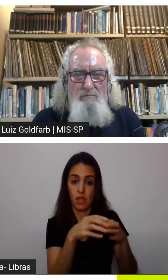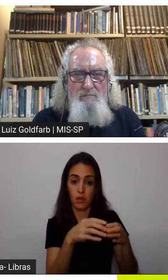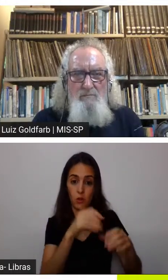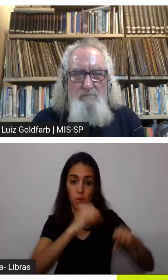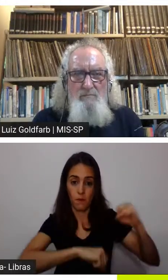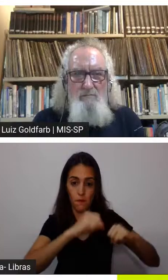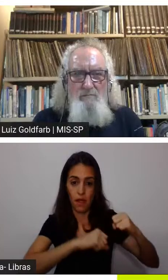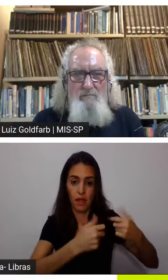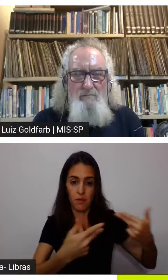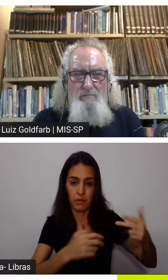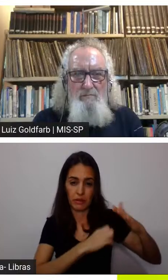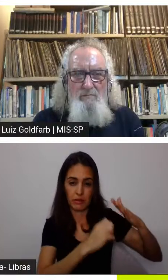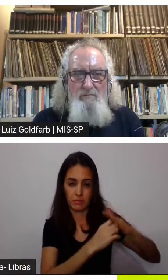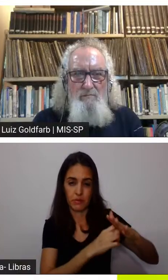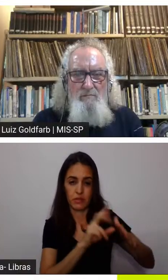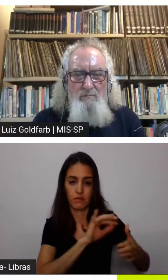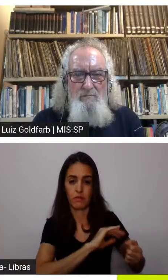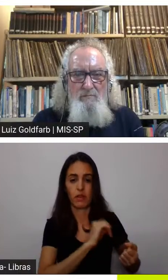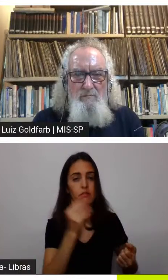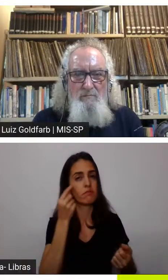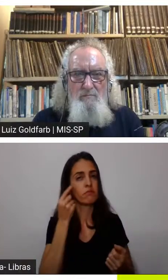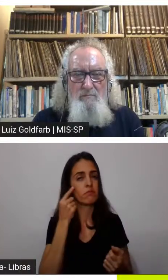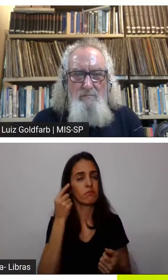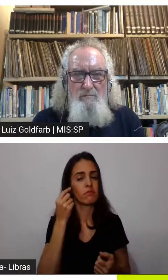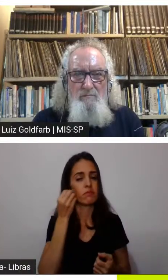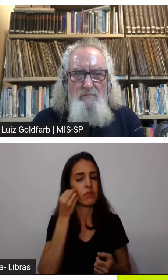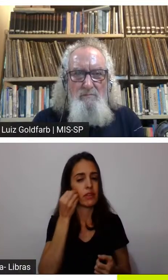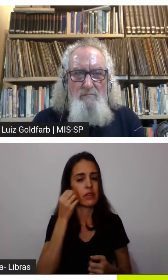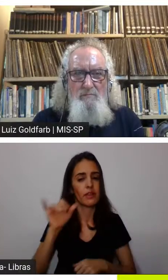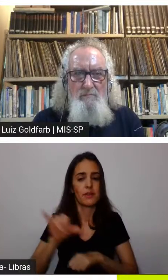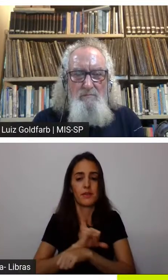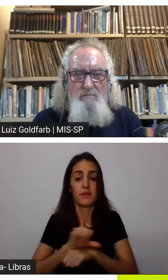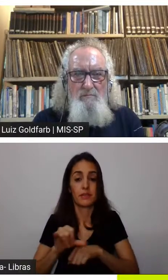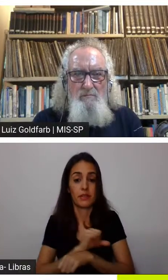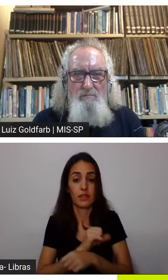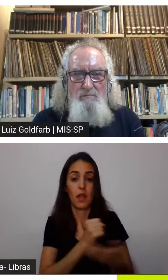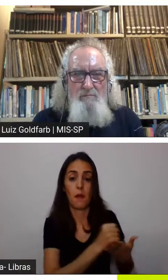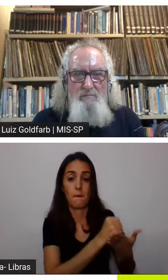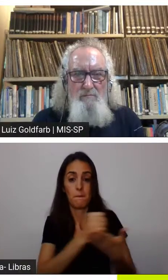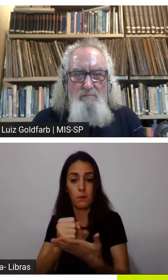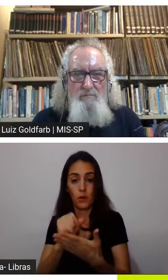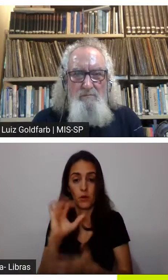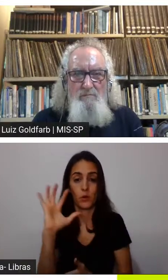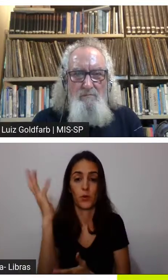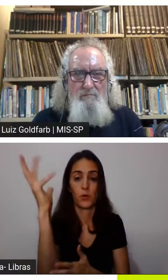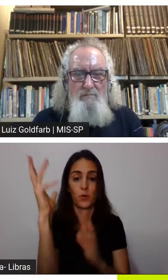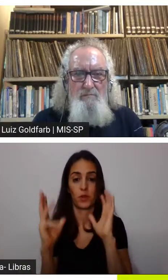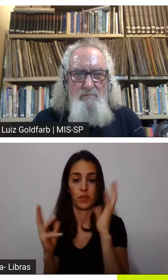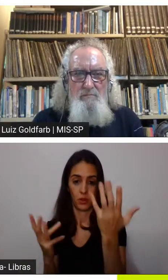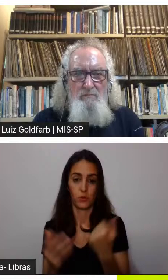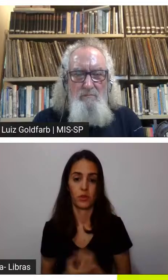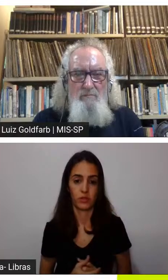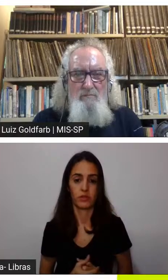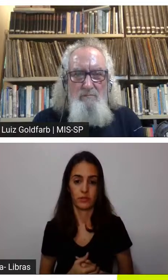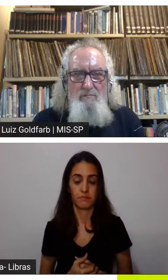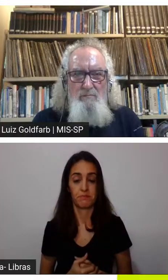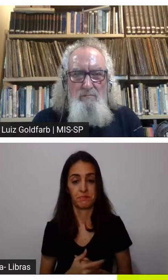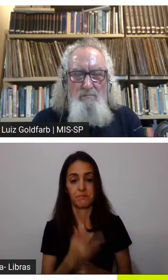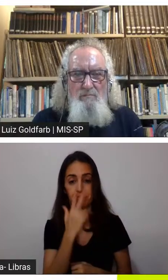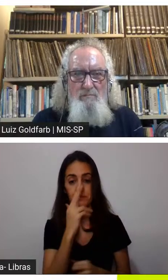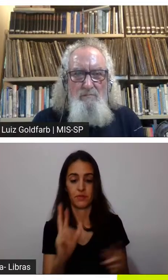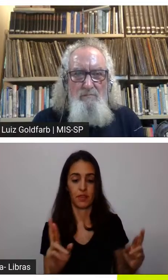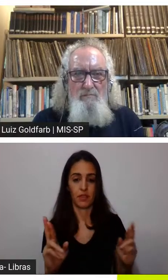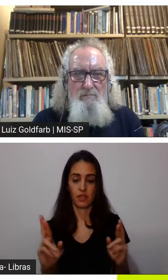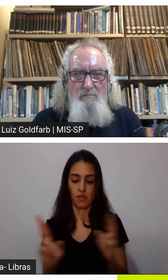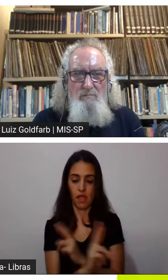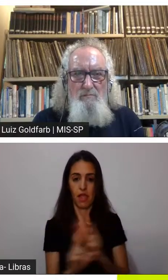favorecer uma convivência mais harmônica isso é um movimento que vai vir como consequência se a gente botar de novo como centro do valor essa relação